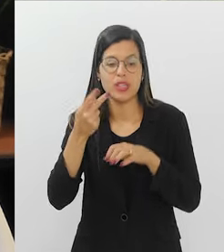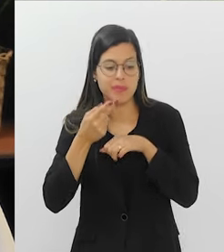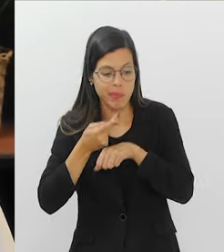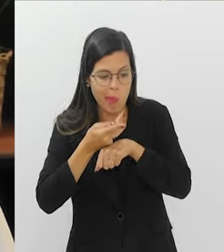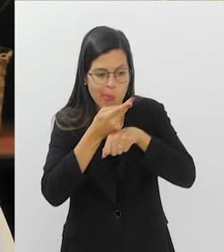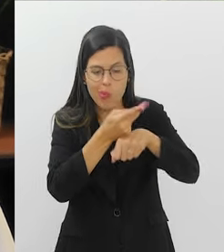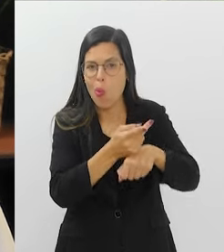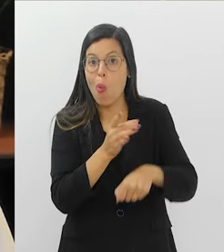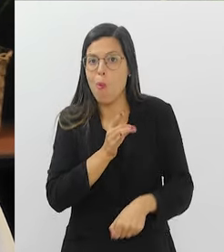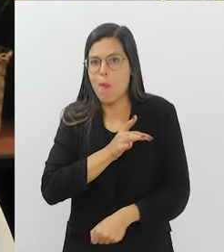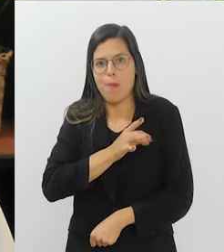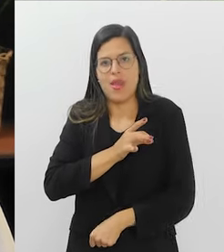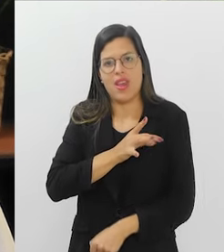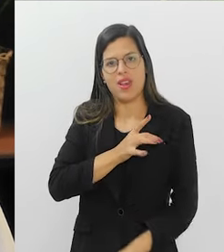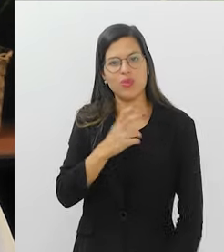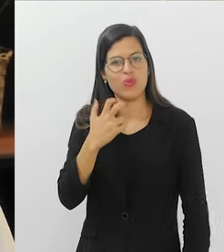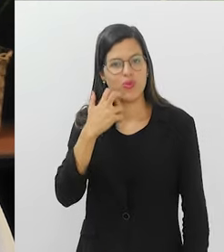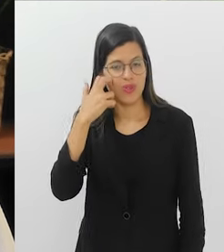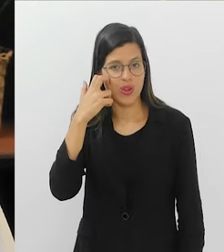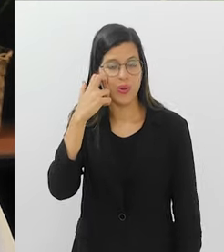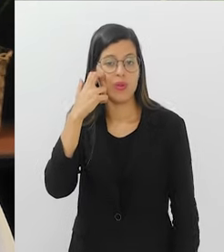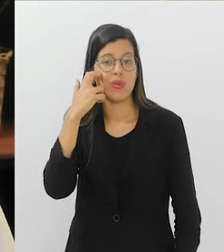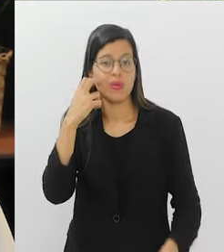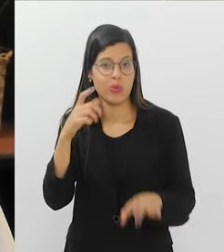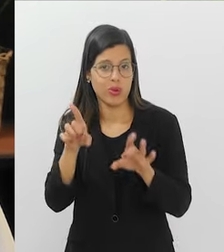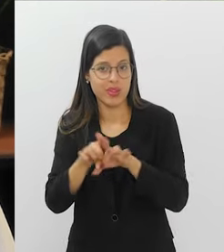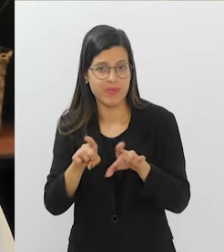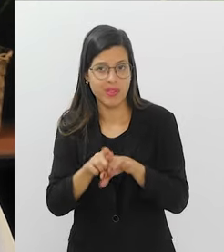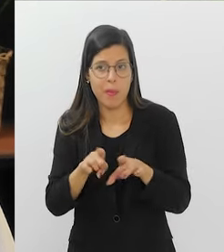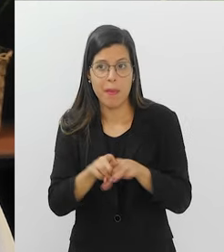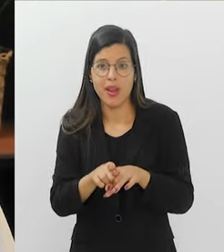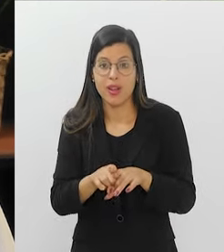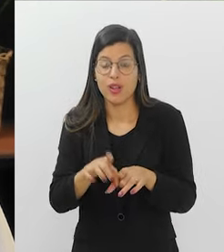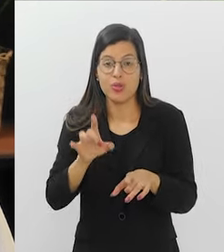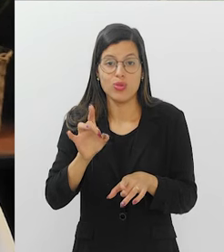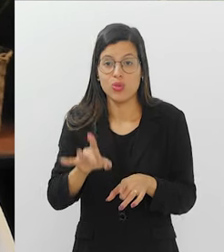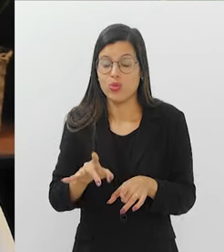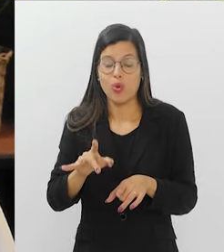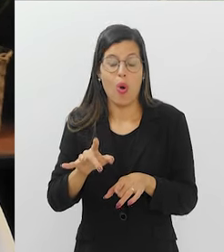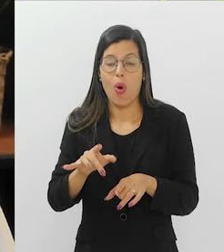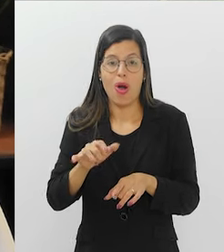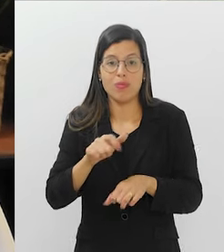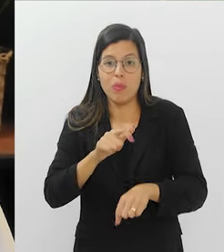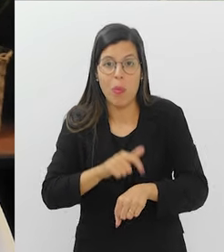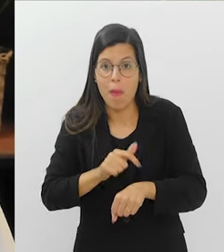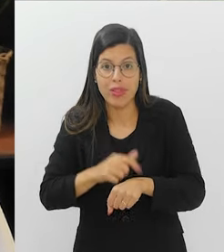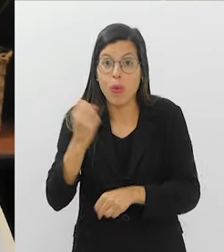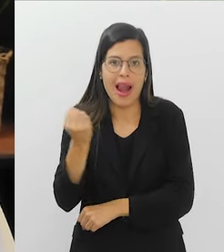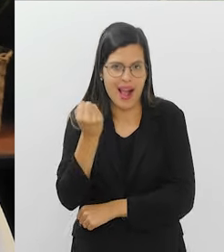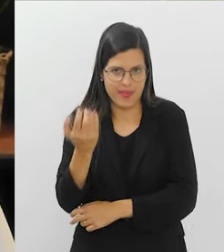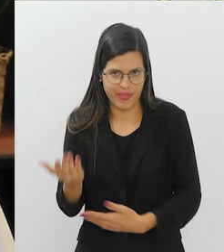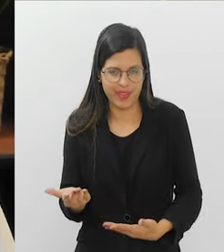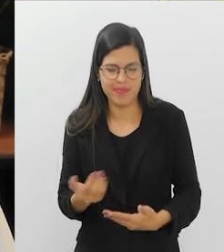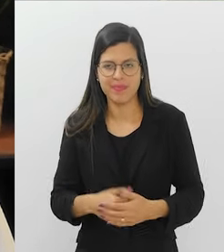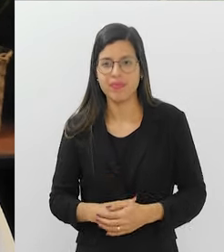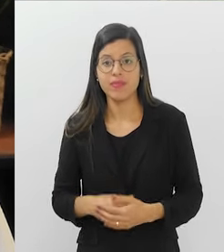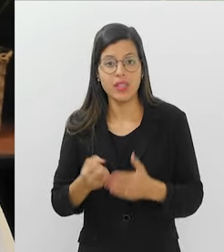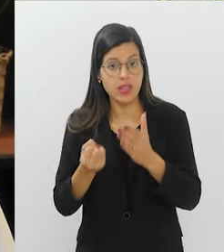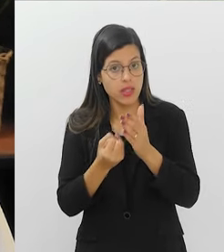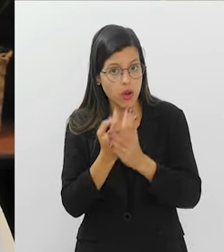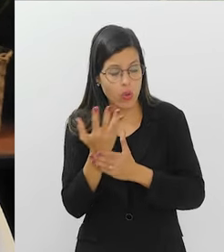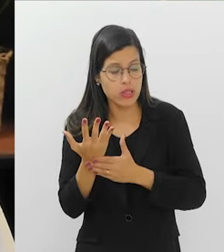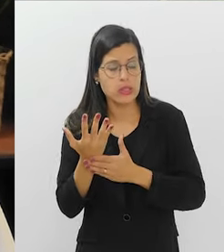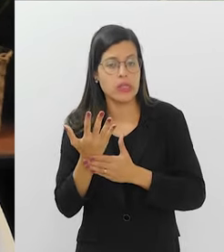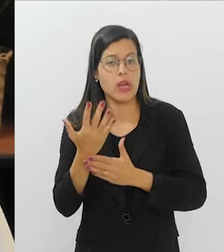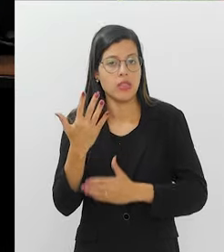consultório com muito medo, muita vergonha. E com certeza devem chegar lá já em último caso. Esses números são